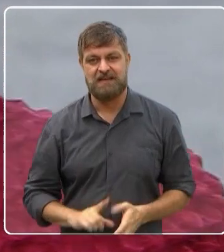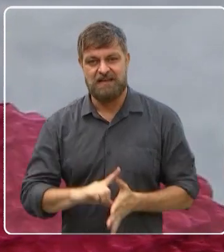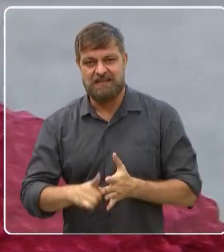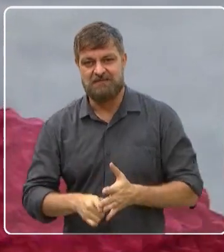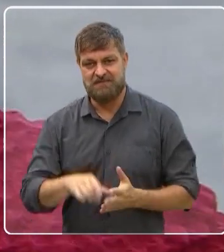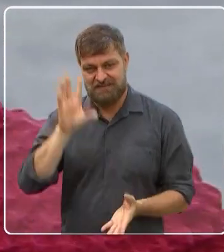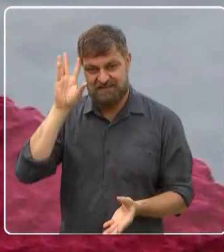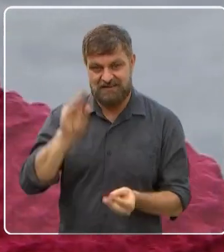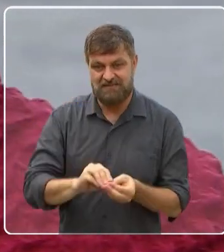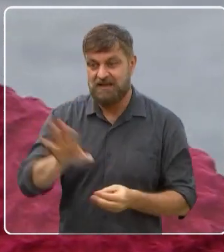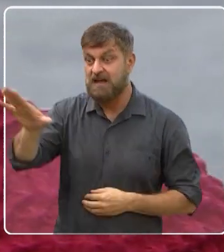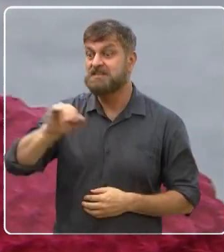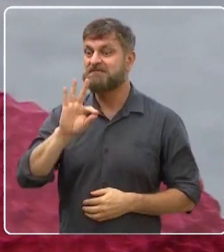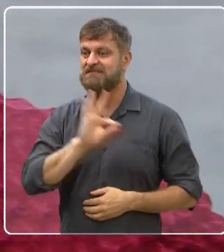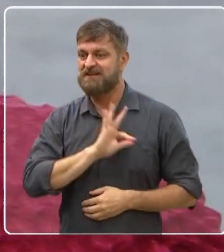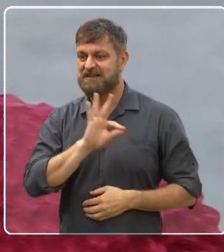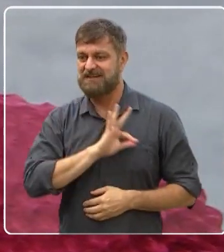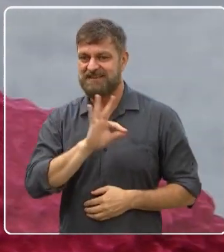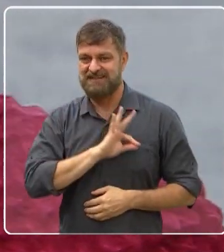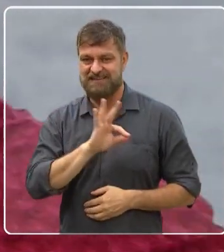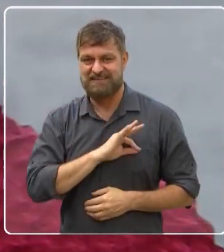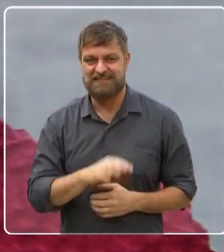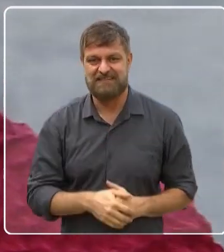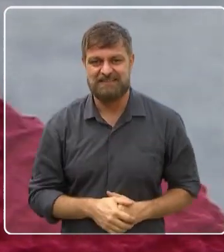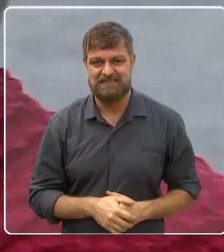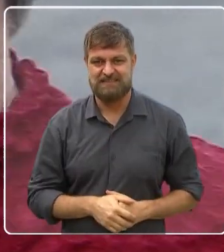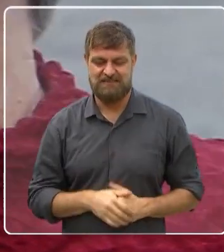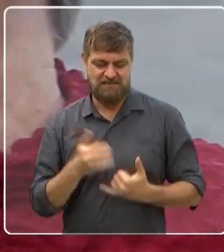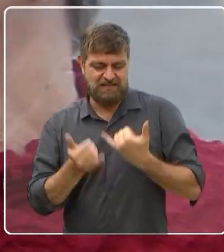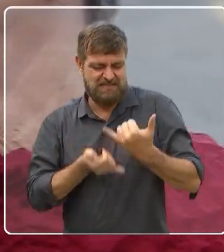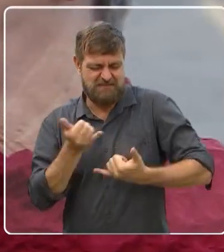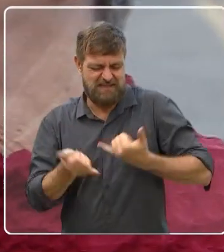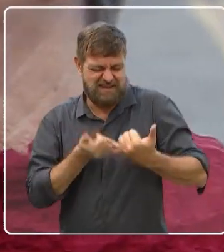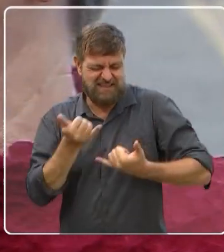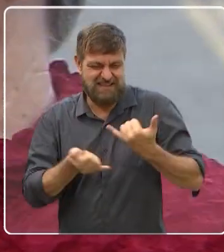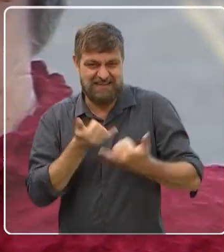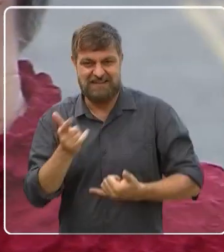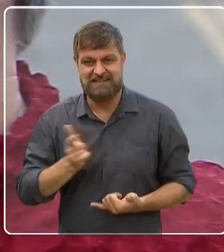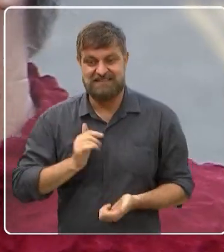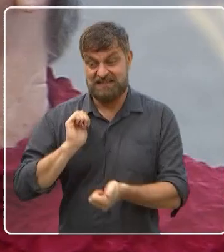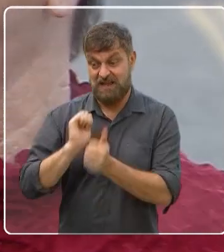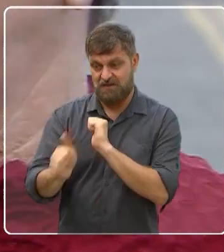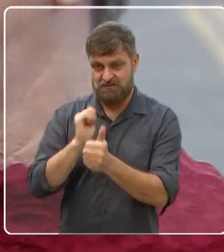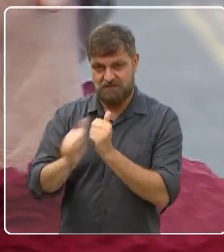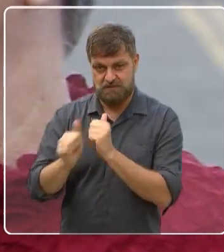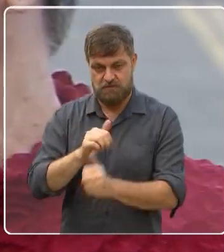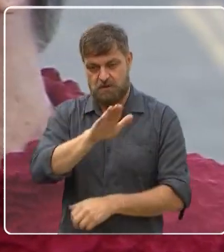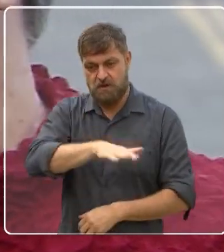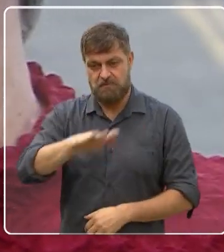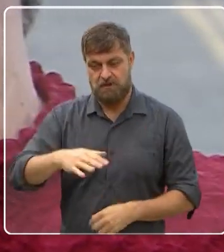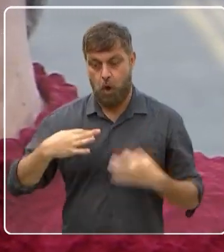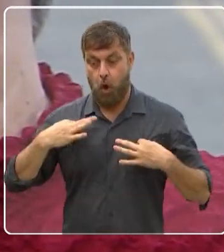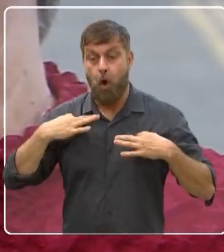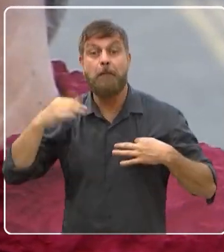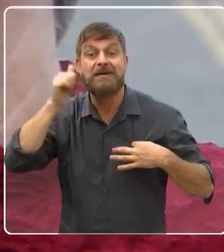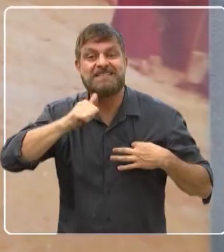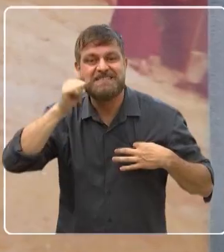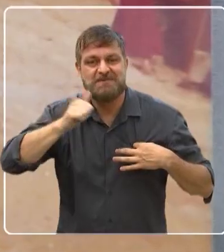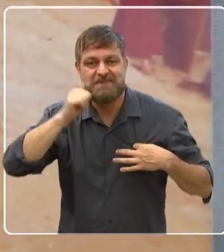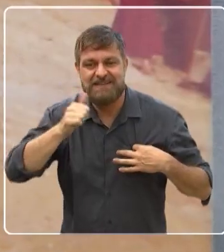a gente acabava até chamando a polícia pra gente, né? essas eram as brincadeiras. E tinha o futebol dos meninos que se vestiam de mulher.